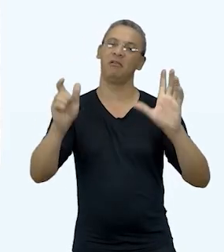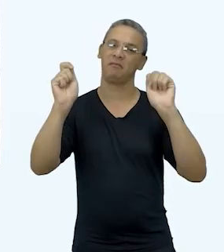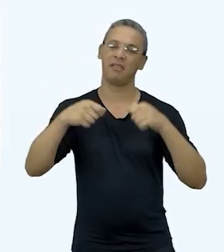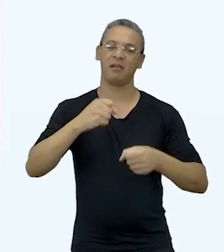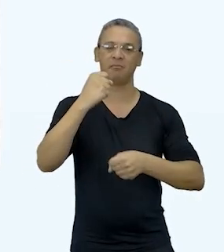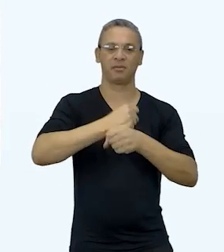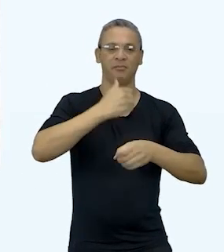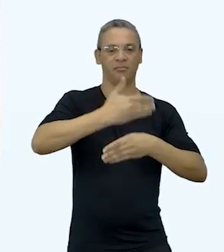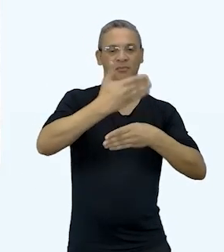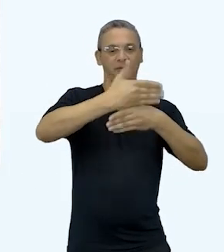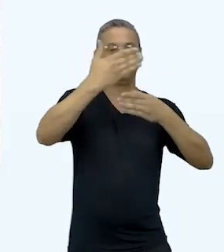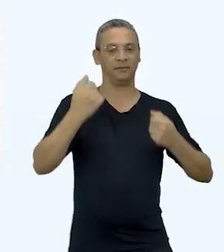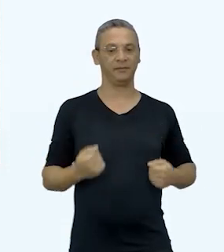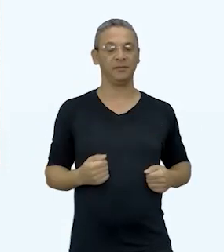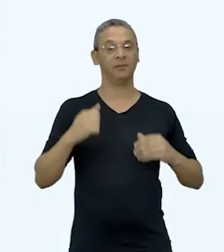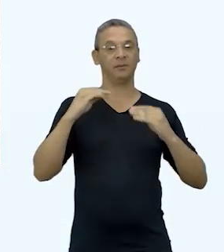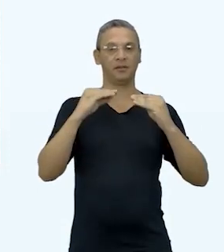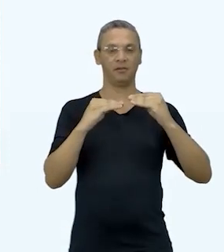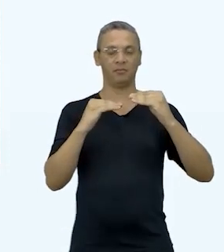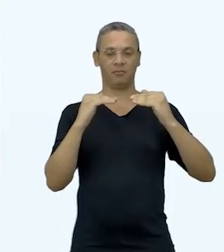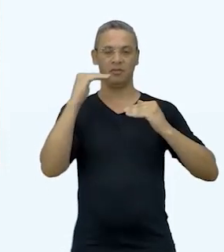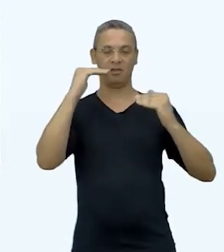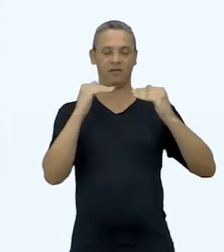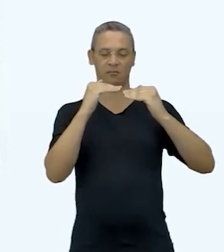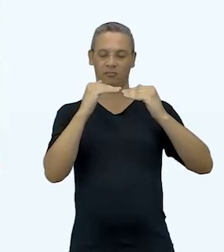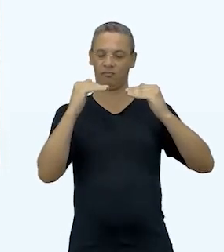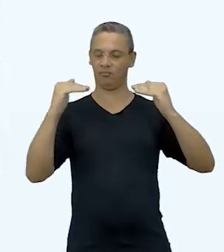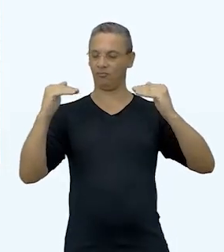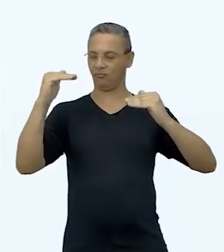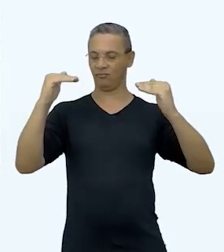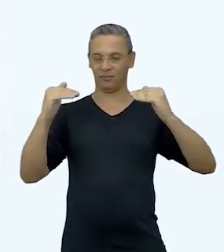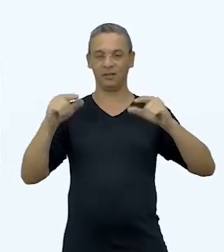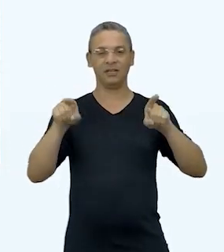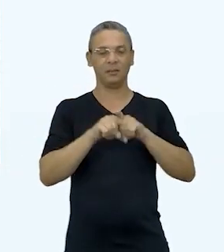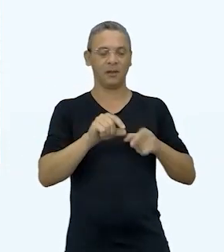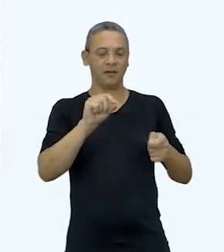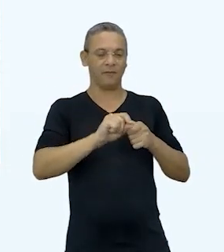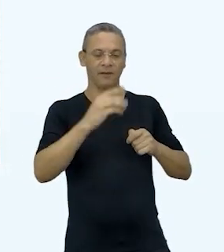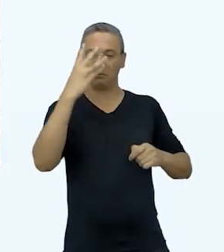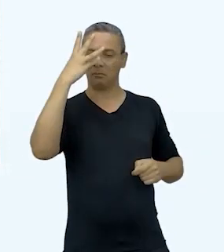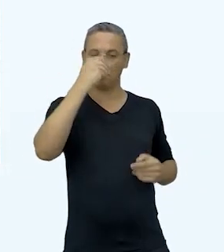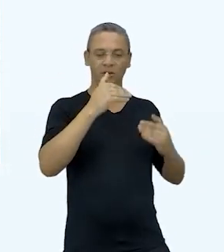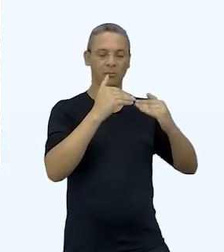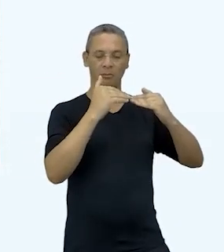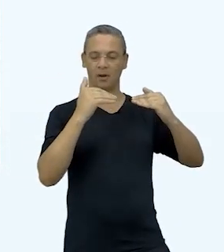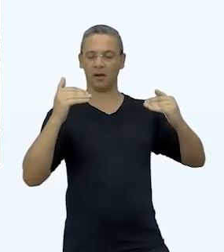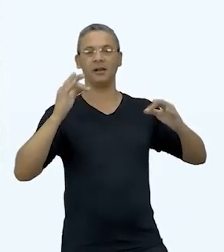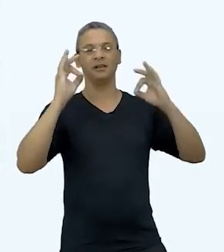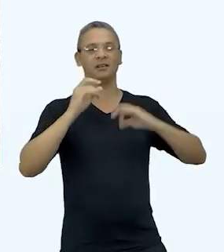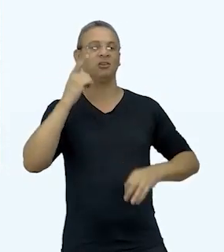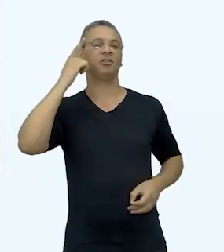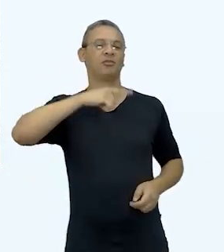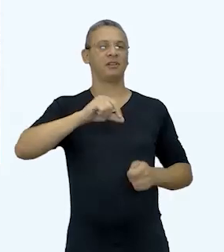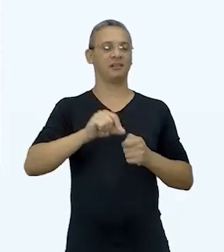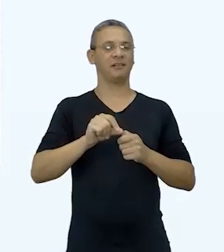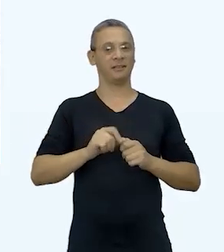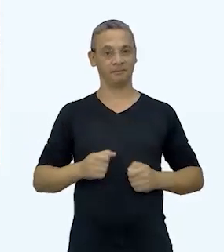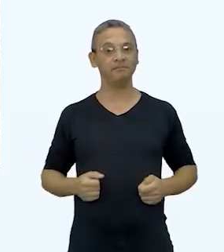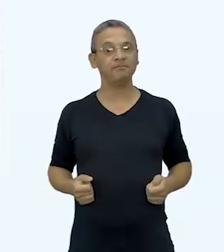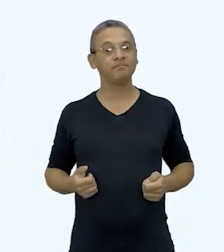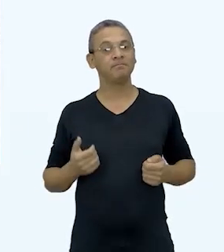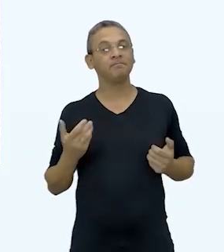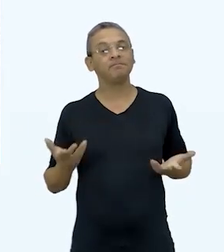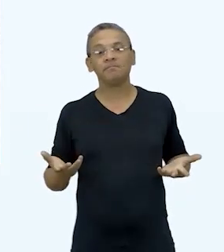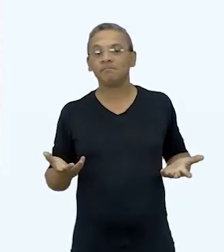Simplesmente é questão de nível e prumo. E capricho, quem brincou com o Lego faz essa casa. E